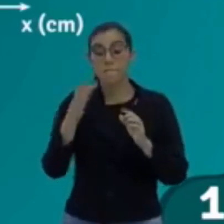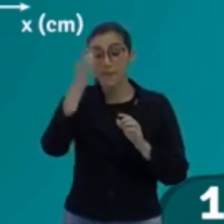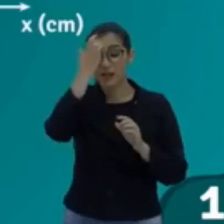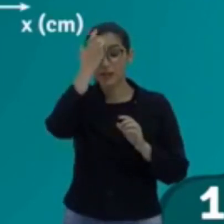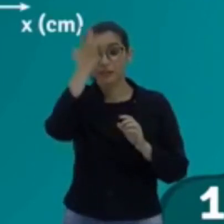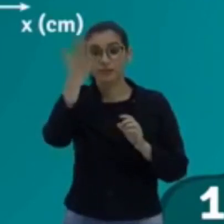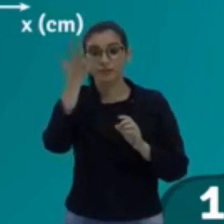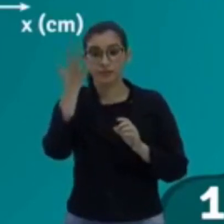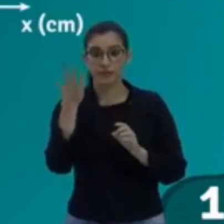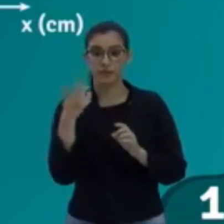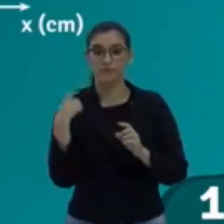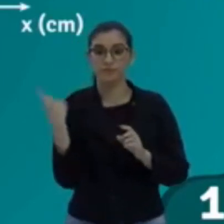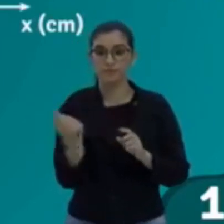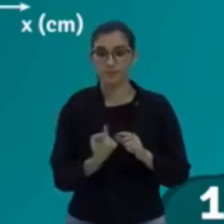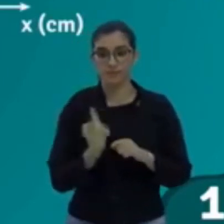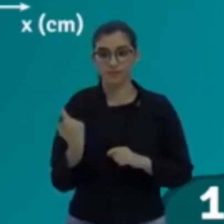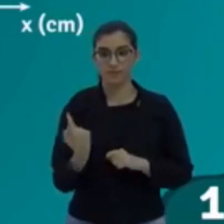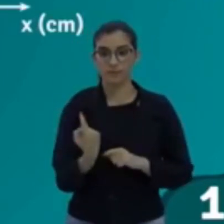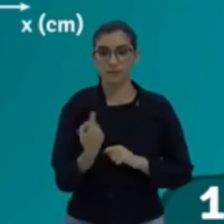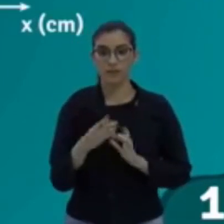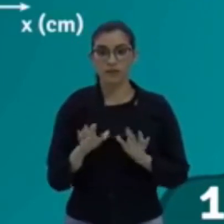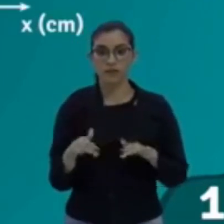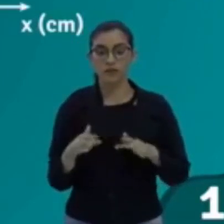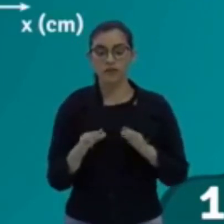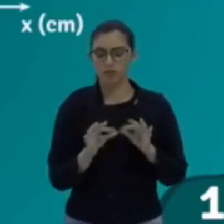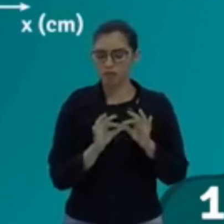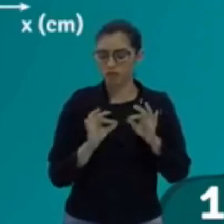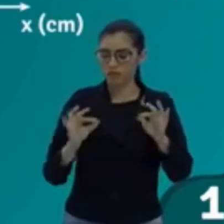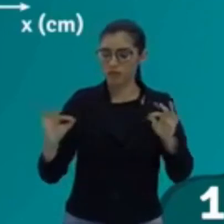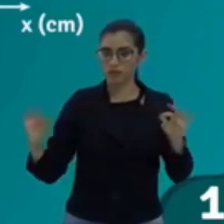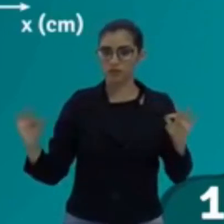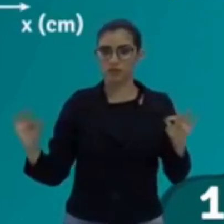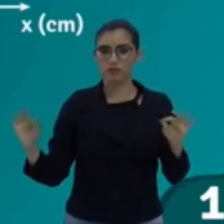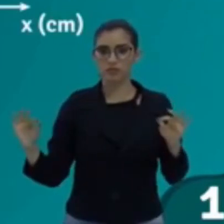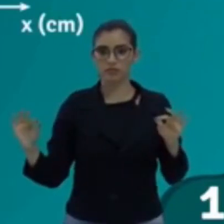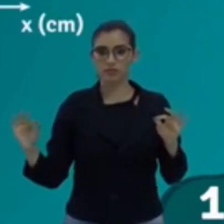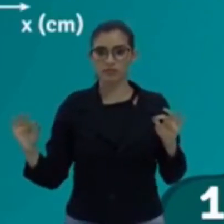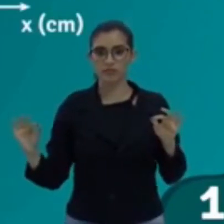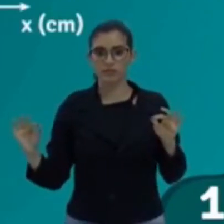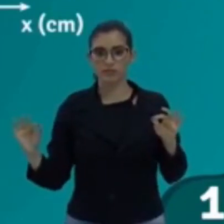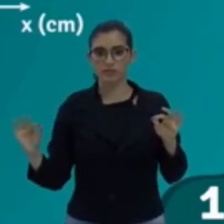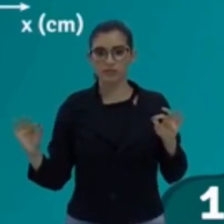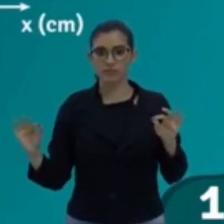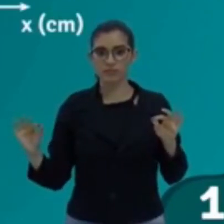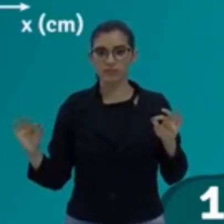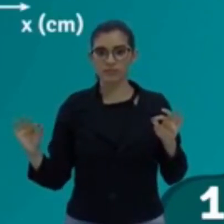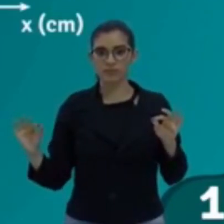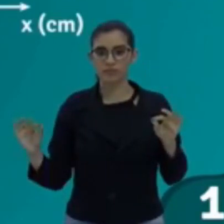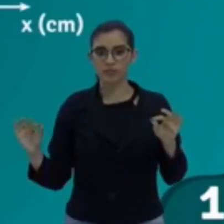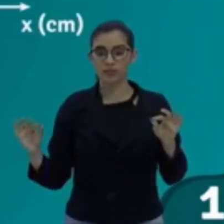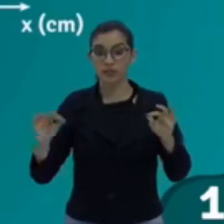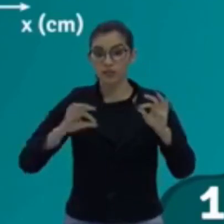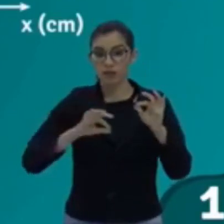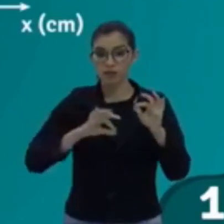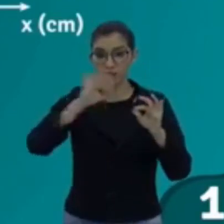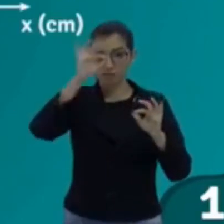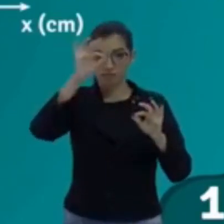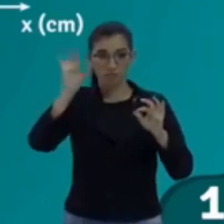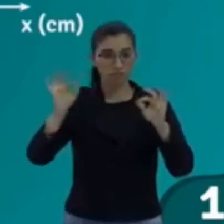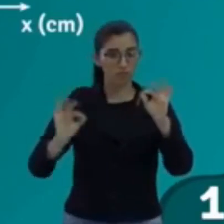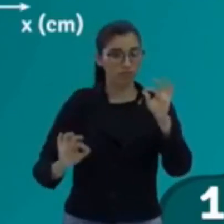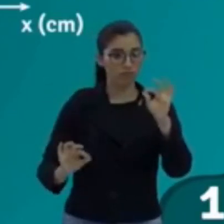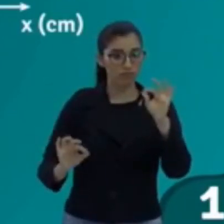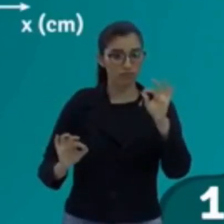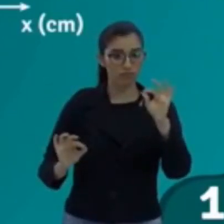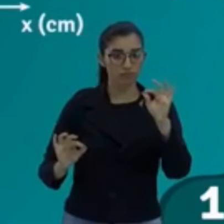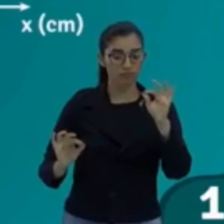fácil para nós. Ele não te dá essa distância aqui. Nem te dá essa outra distância aqui. Ele